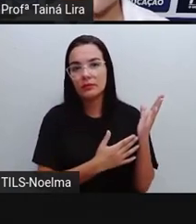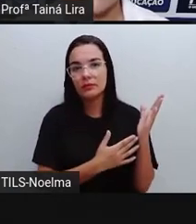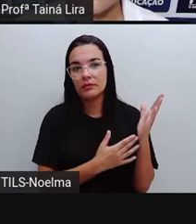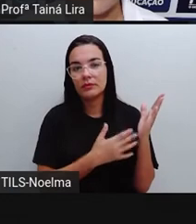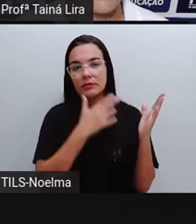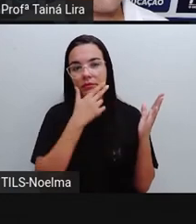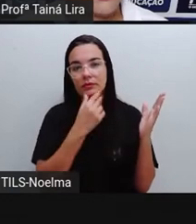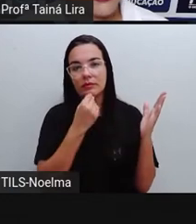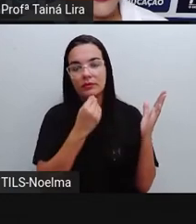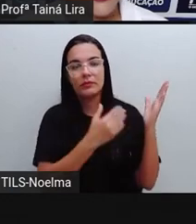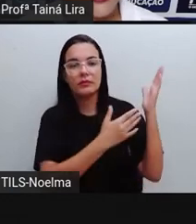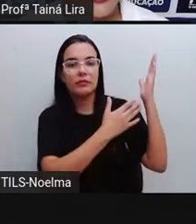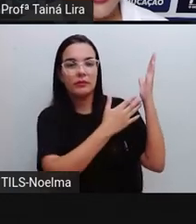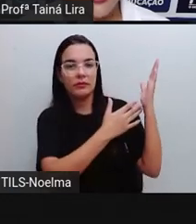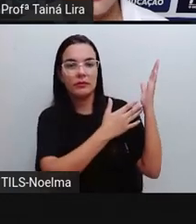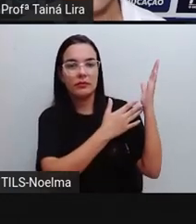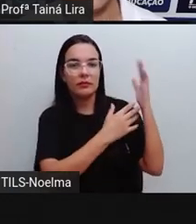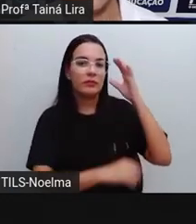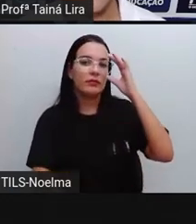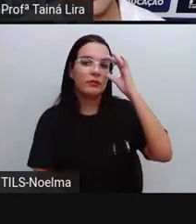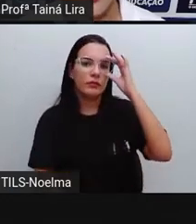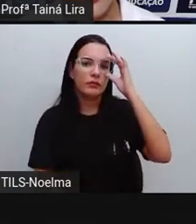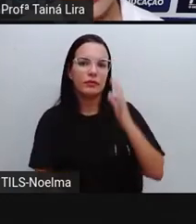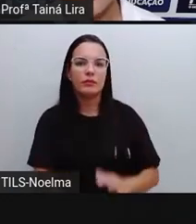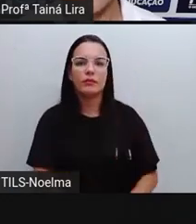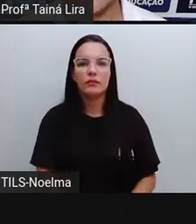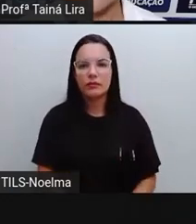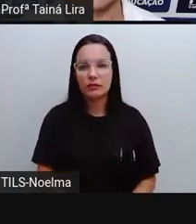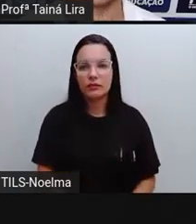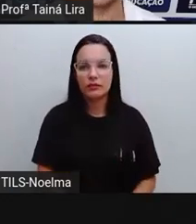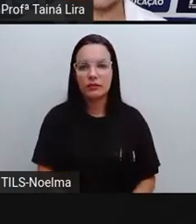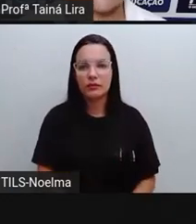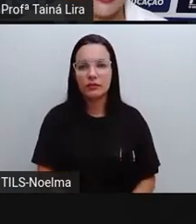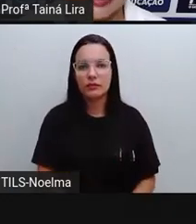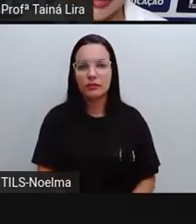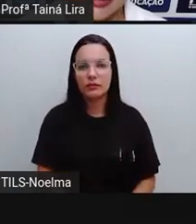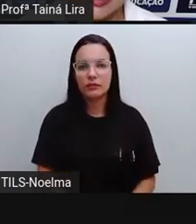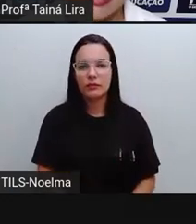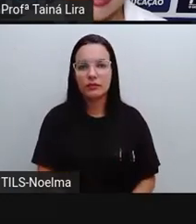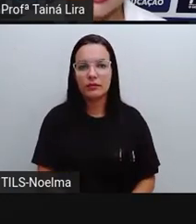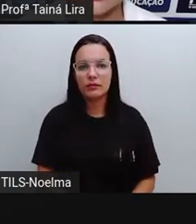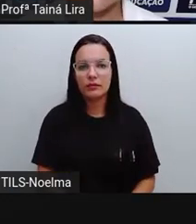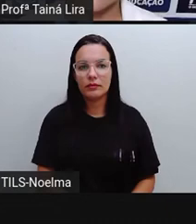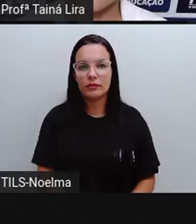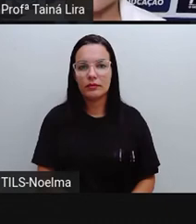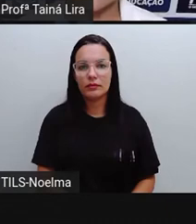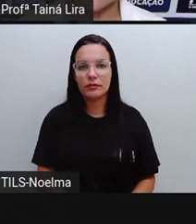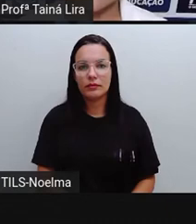José Berber de Tavares, de 1943 a 1944.